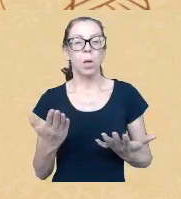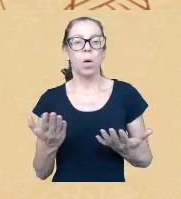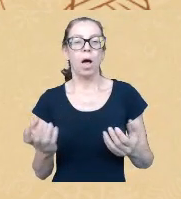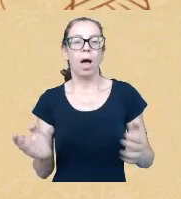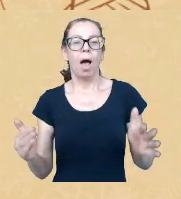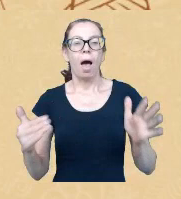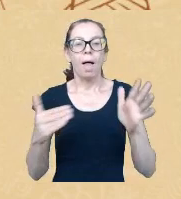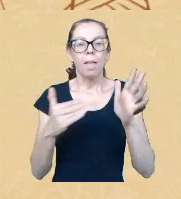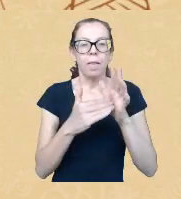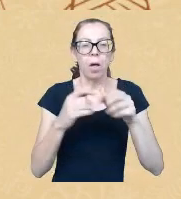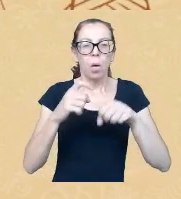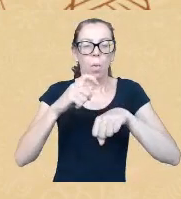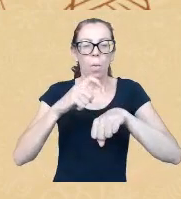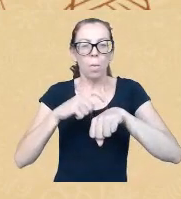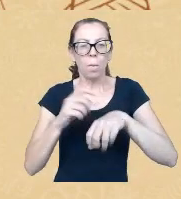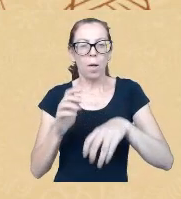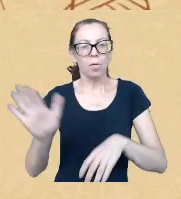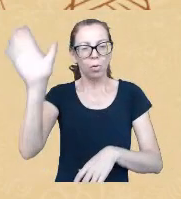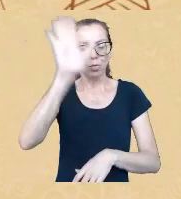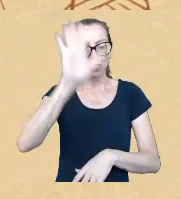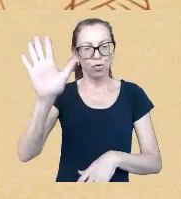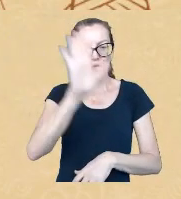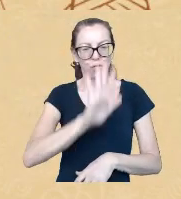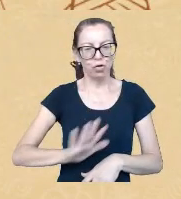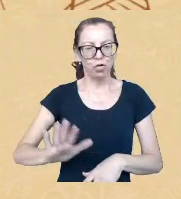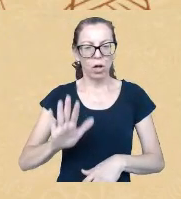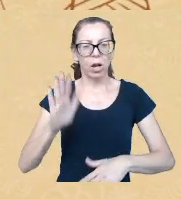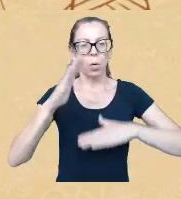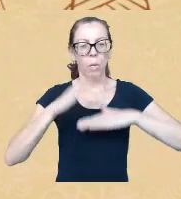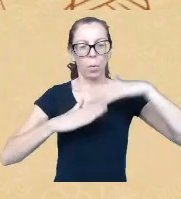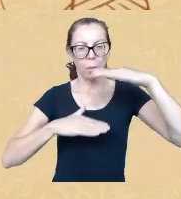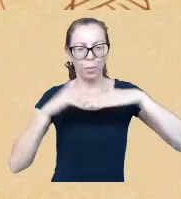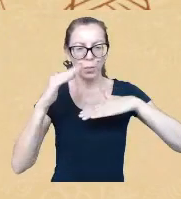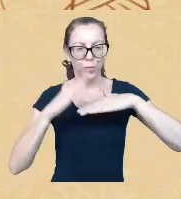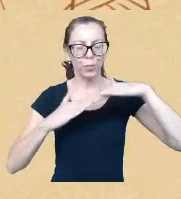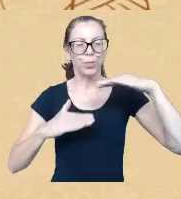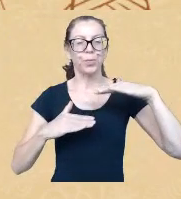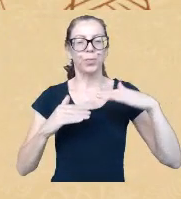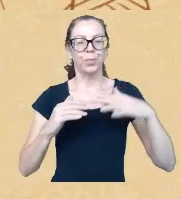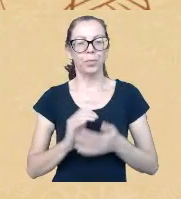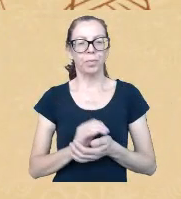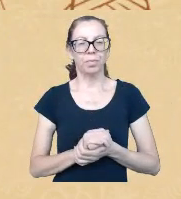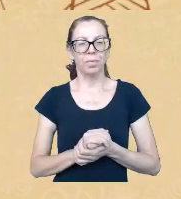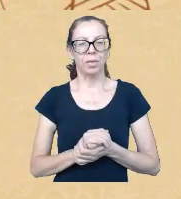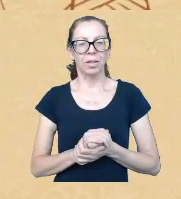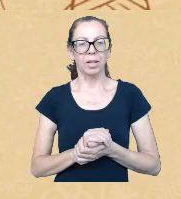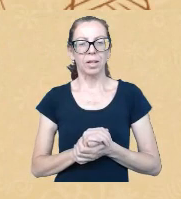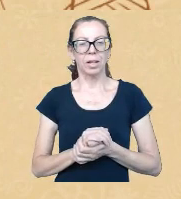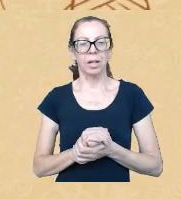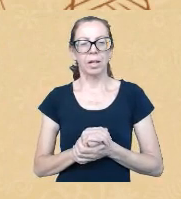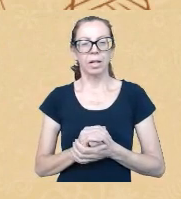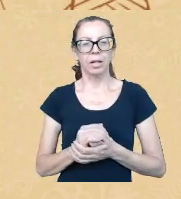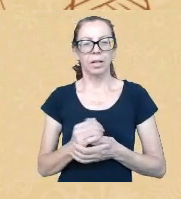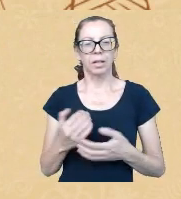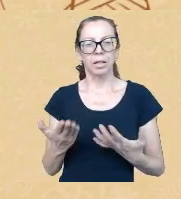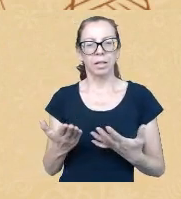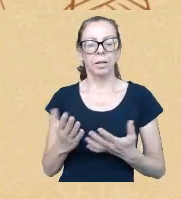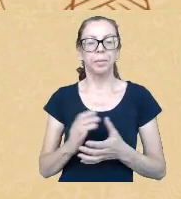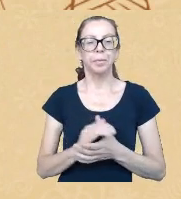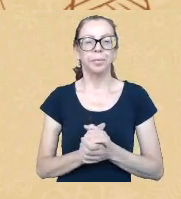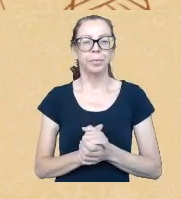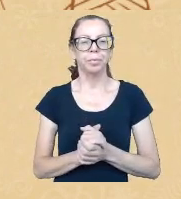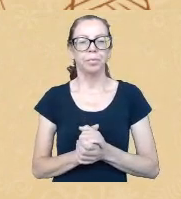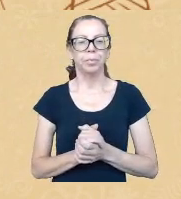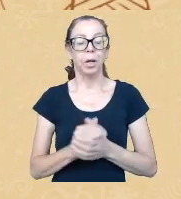que em geral um profissional da área da antropologia ou áreas afins não indígena